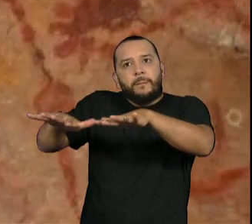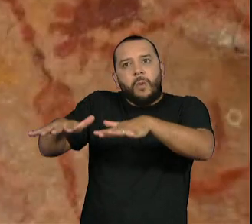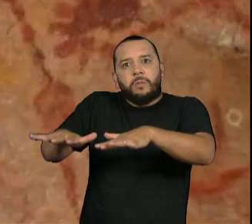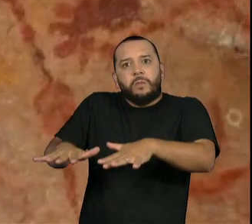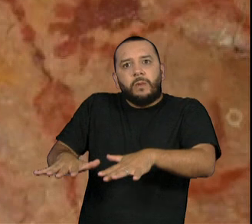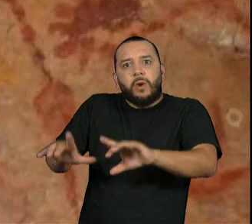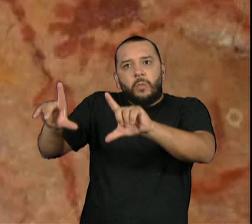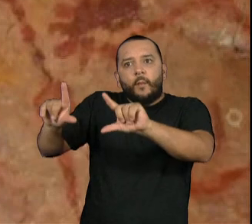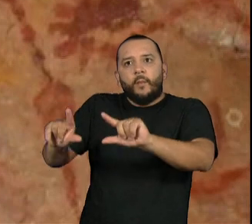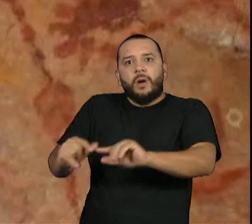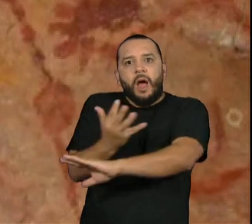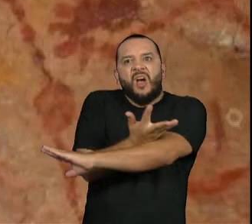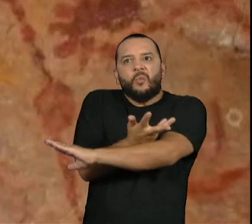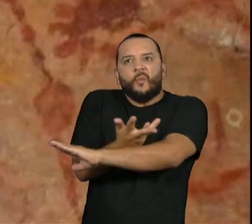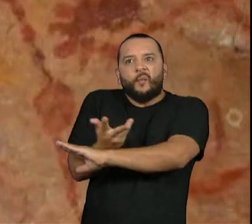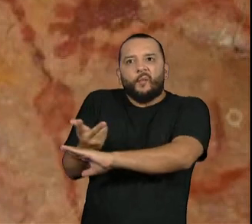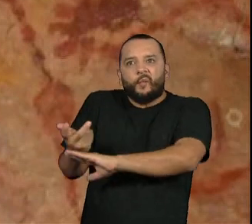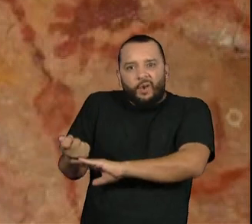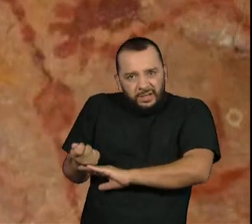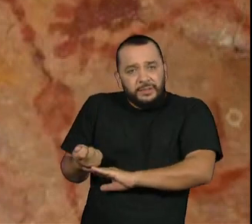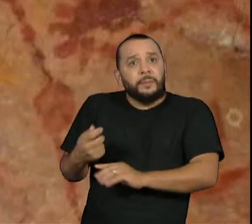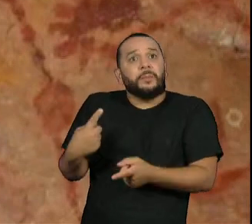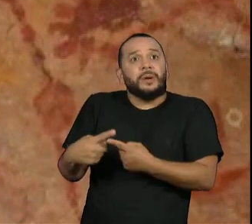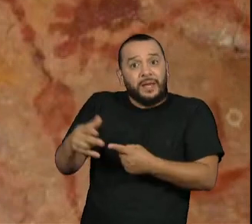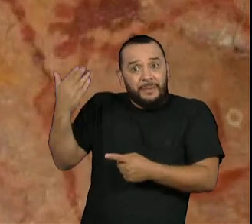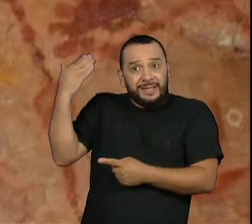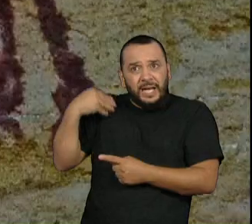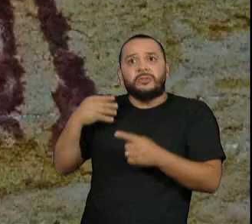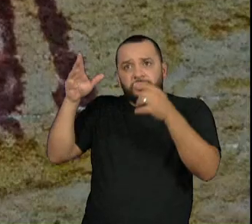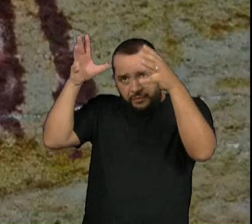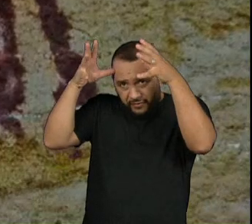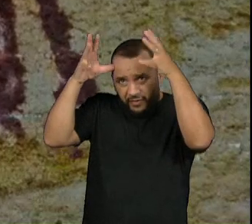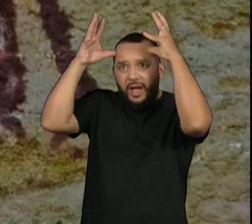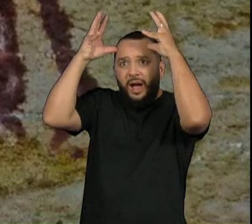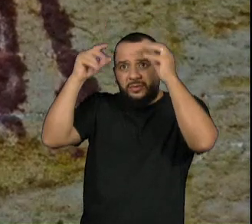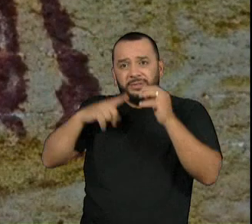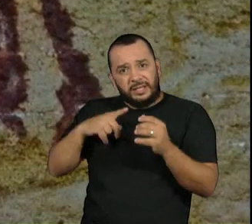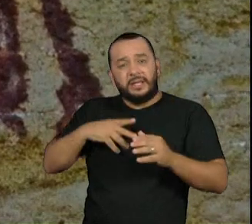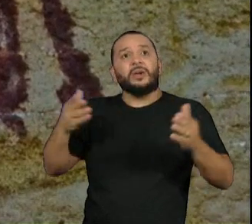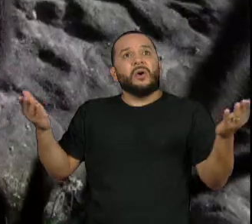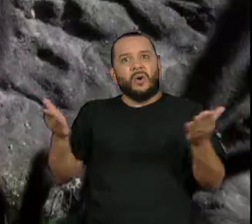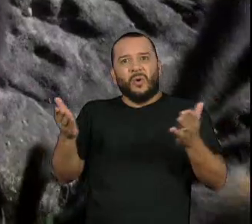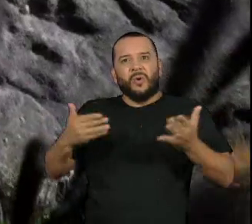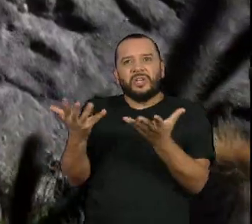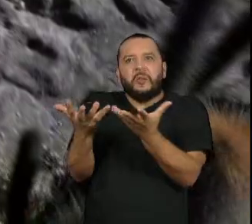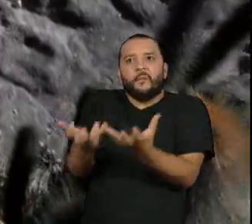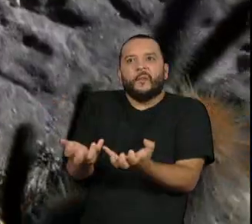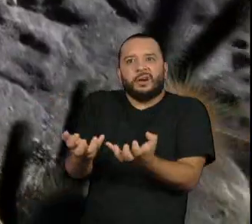anos, existiam veados galheiros na Caatinga, um ambiente que hoje é semiárido.